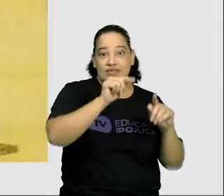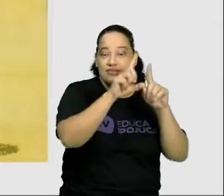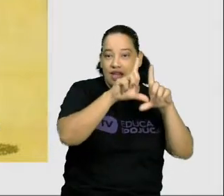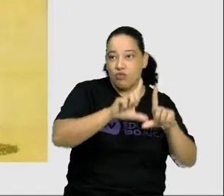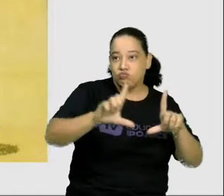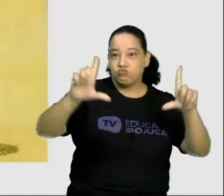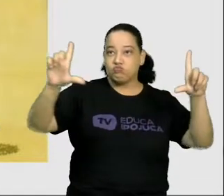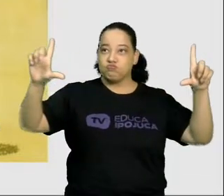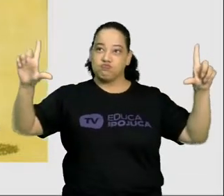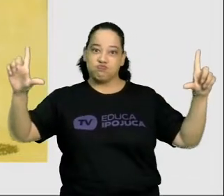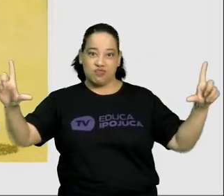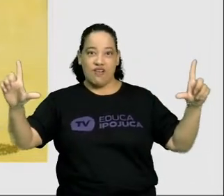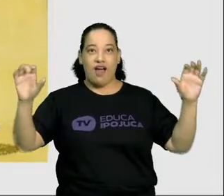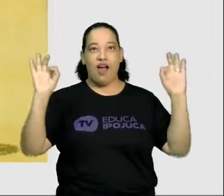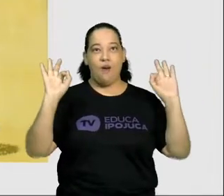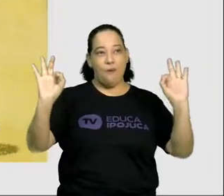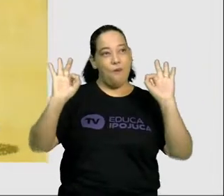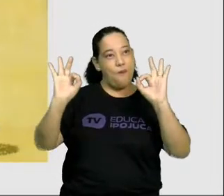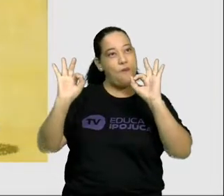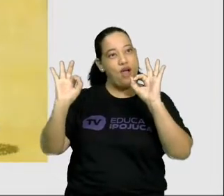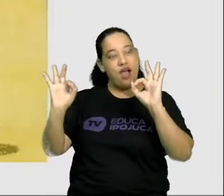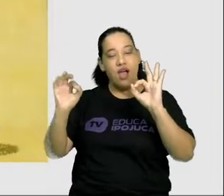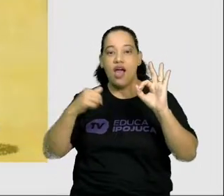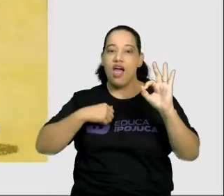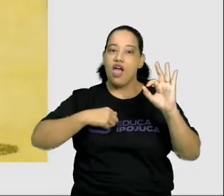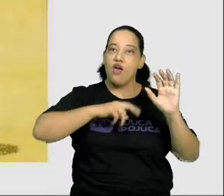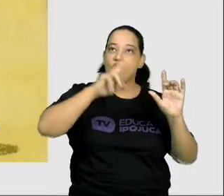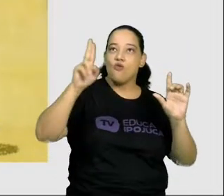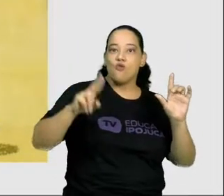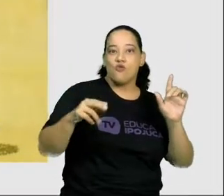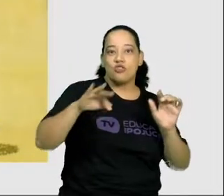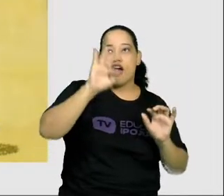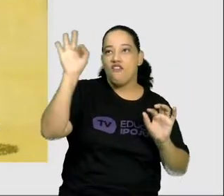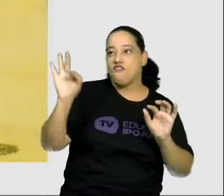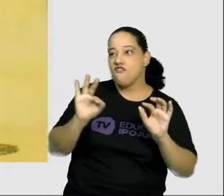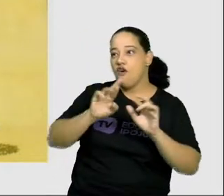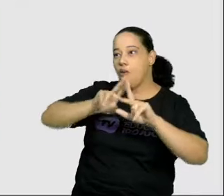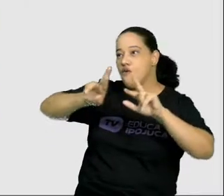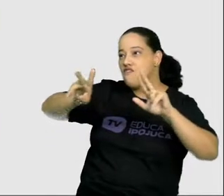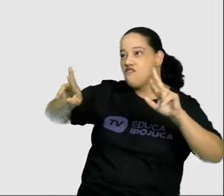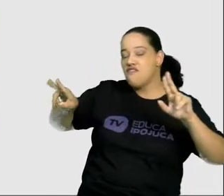especial, uso todas as formas que conheço.